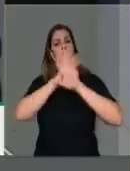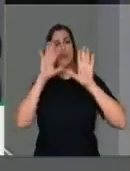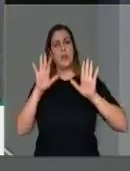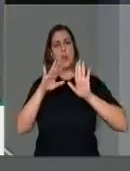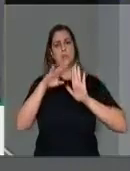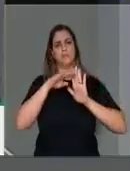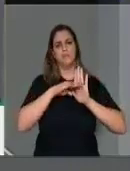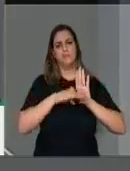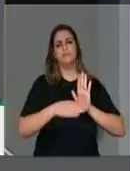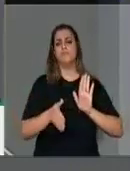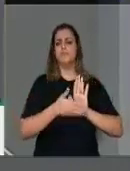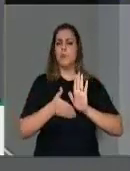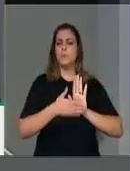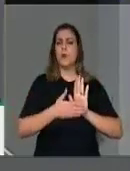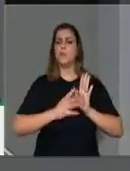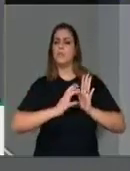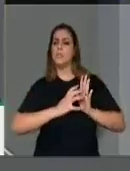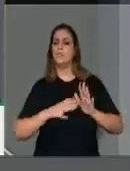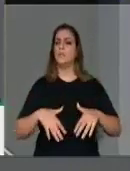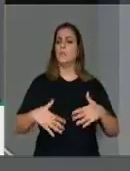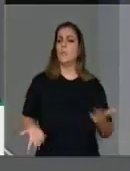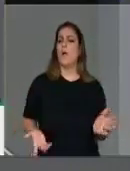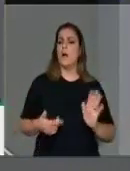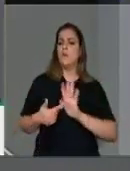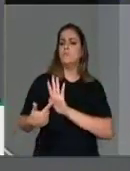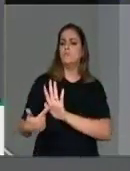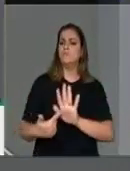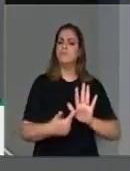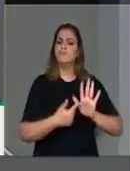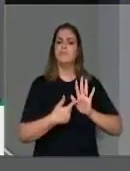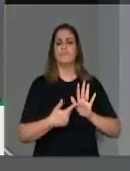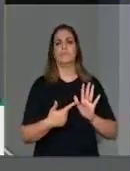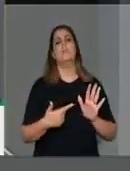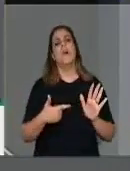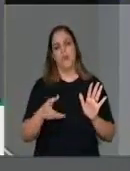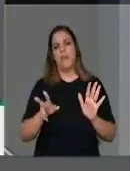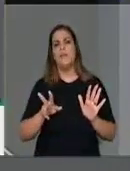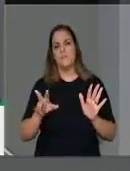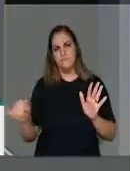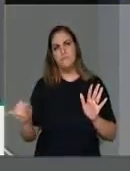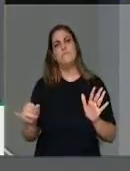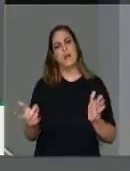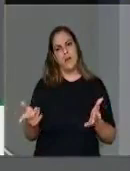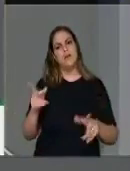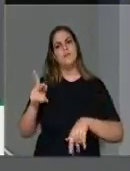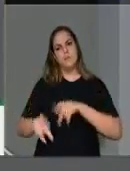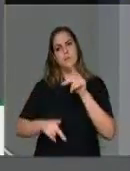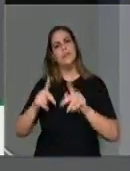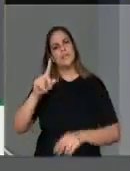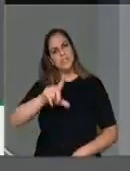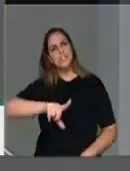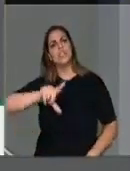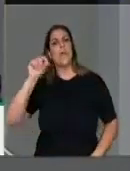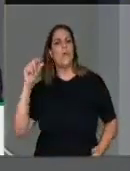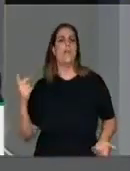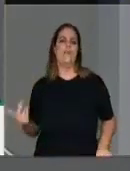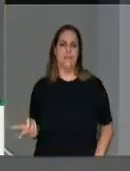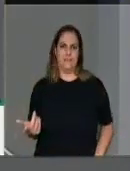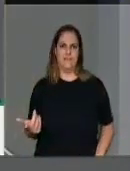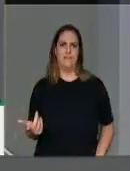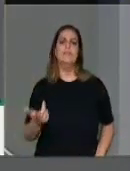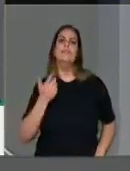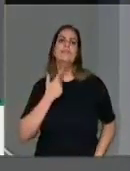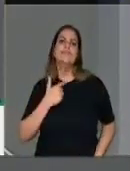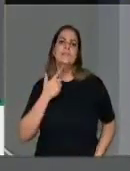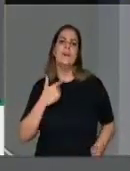sendo aquilo que vai fortalecer o centro de decisão do eleitor, do cidadão